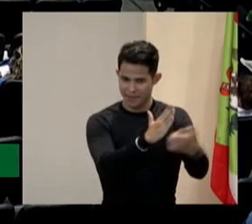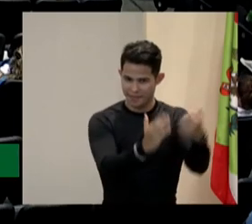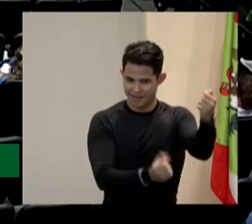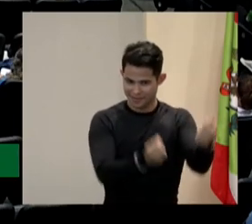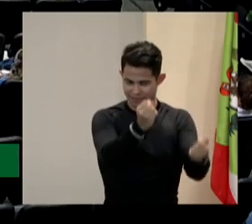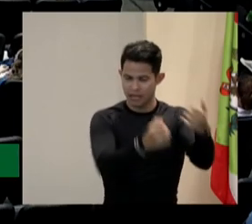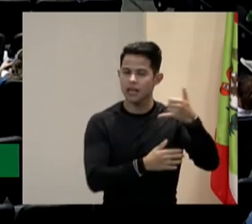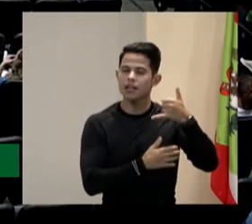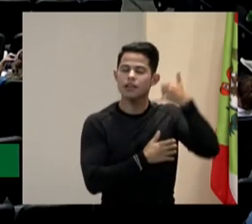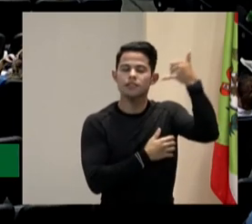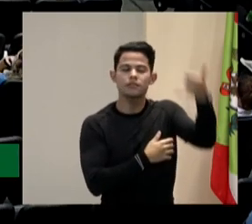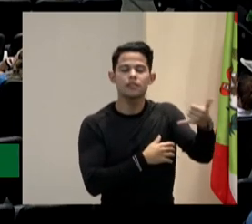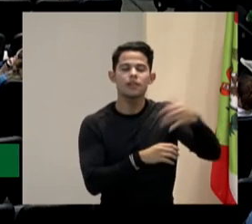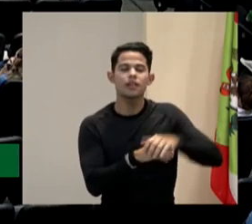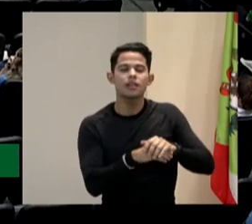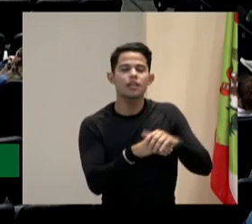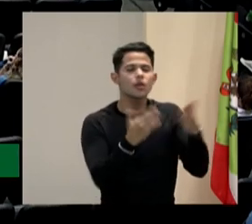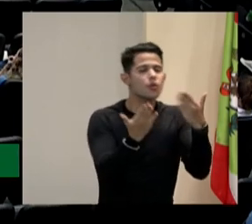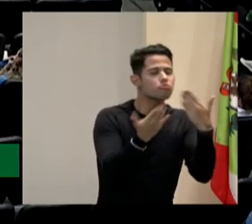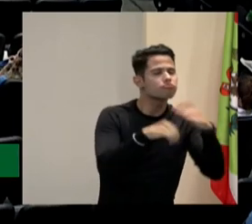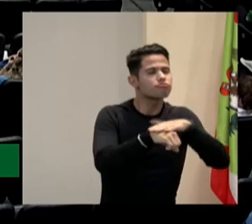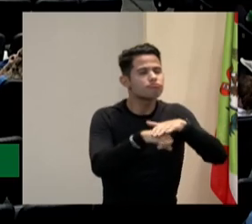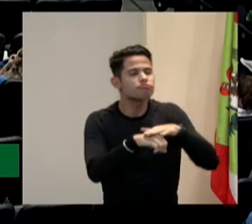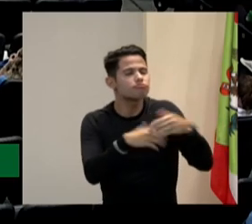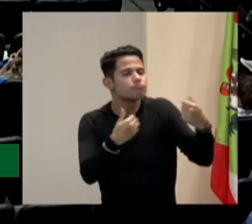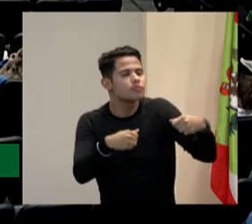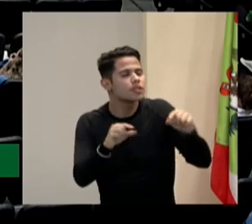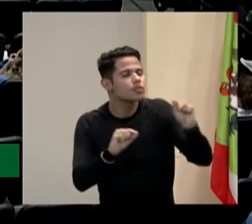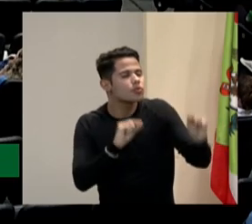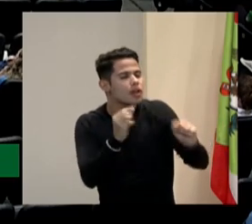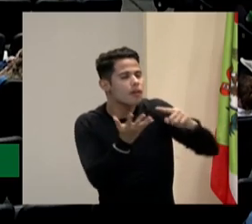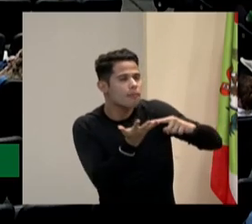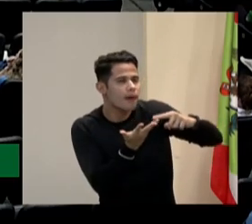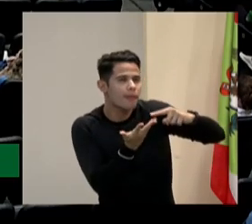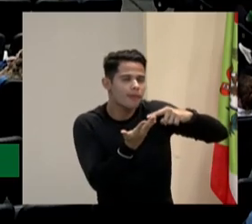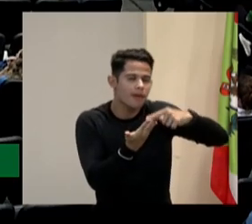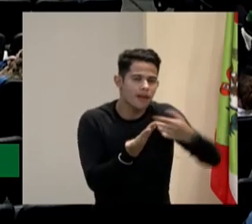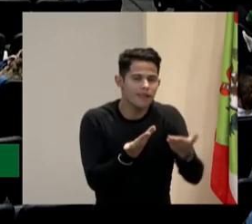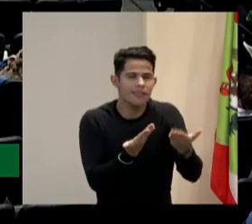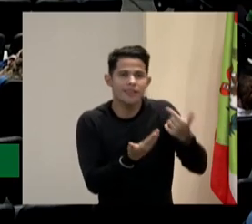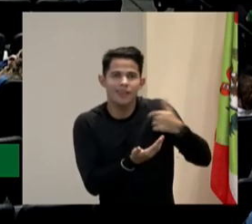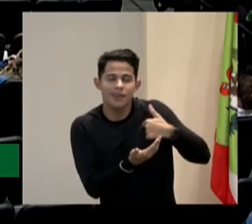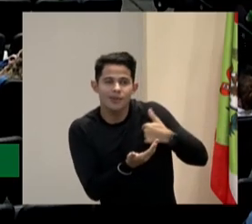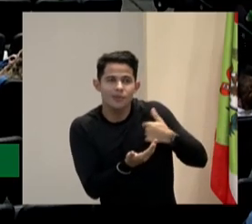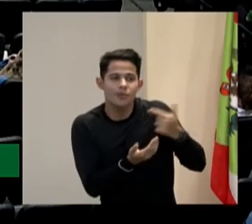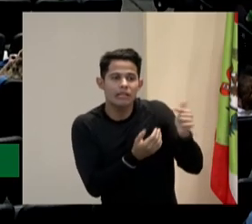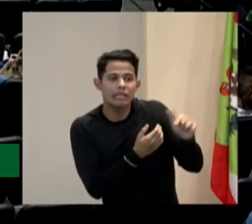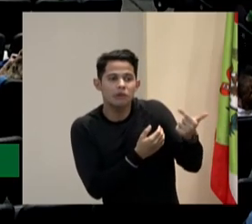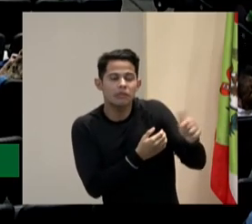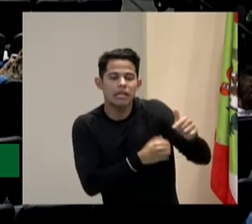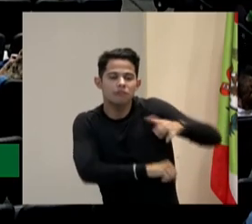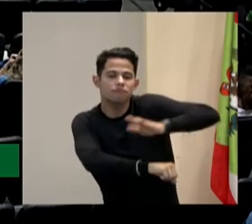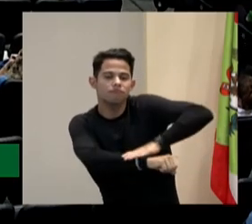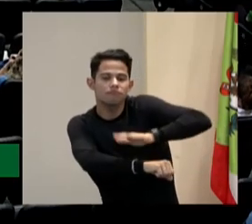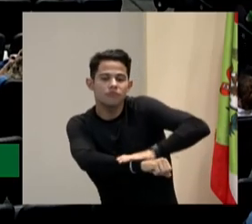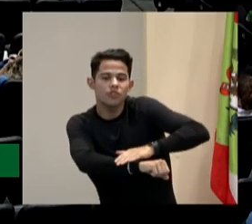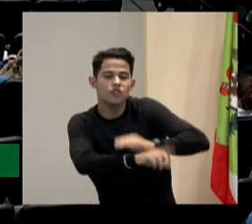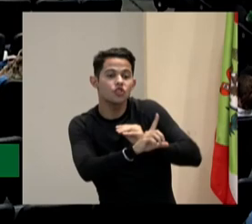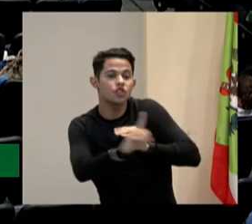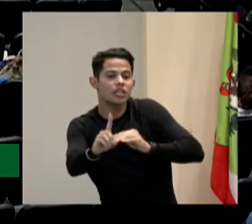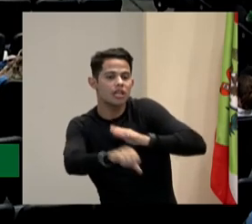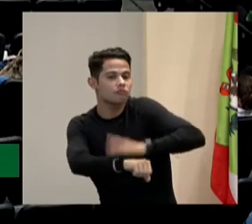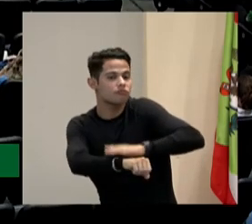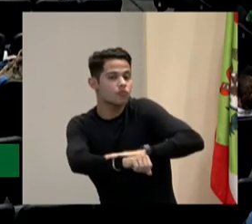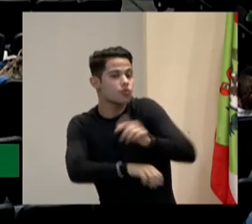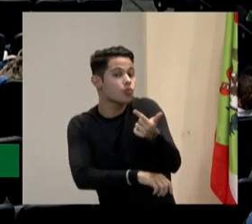atende e você fala o que você precisa. Ah, eu não tenho o meu braço direito, que nem um